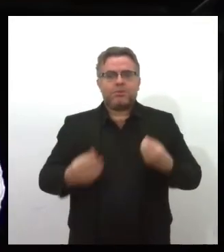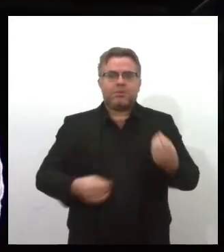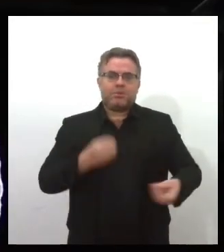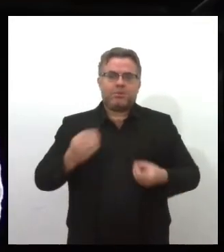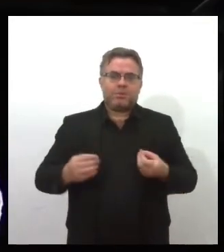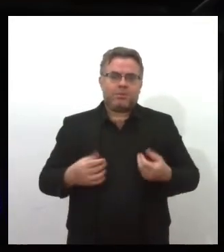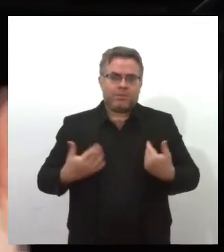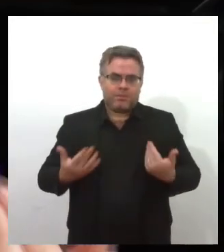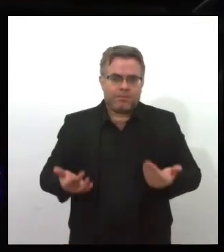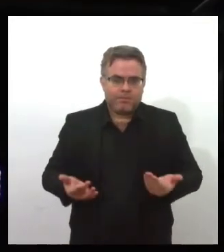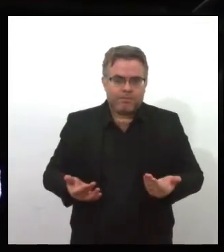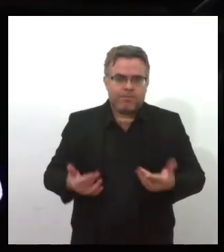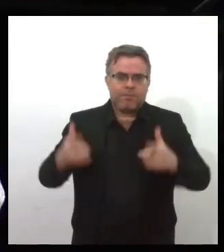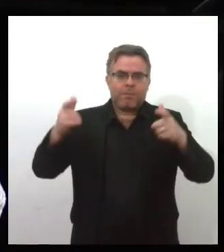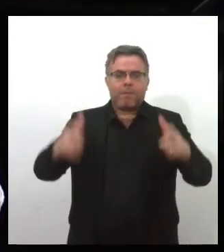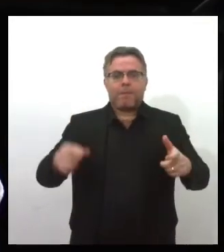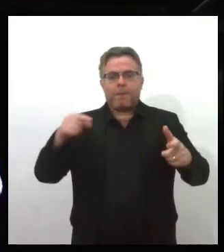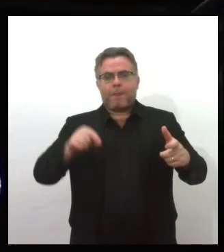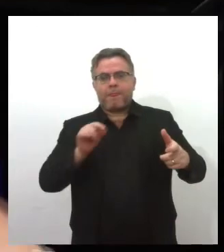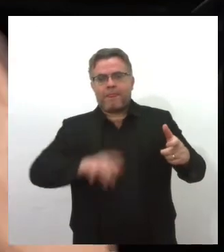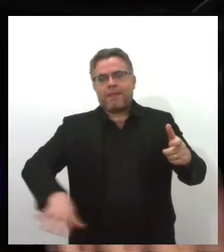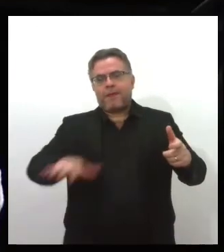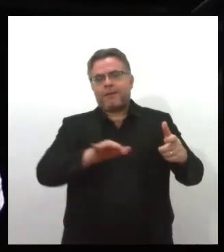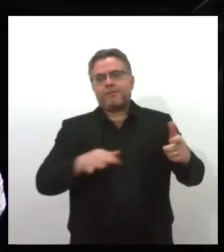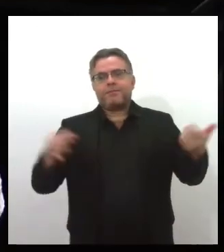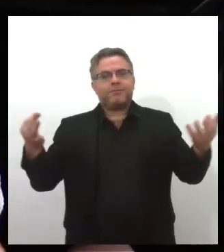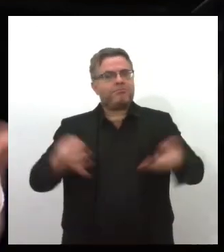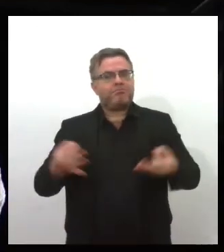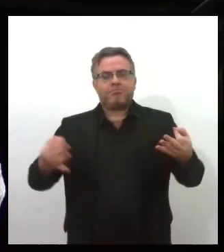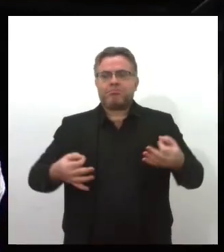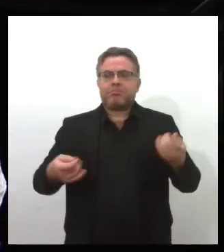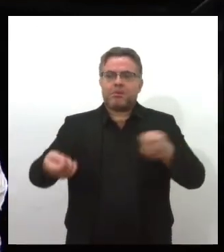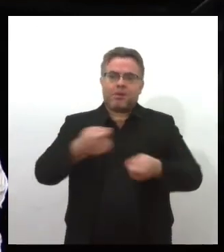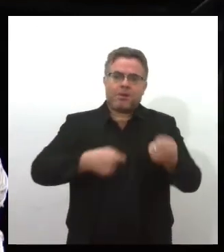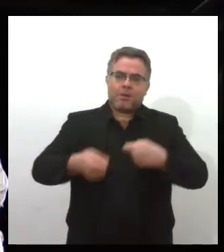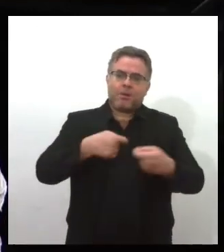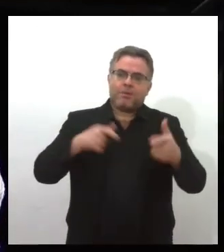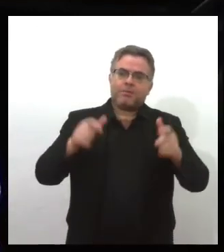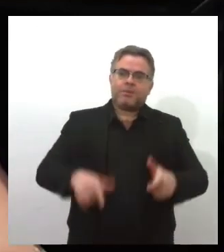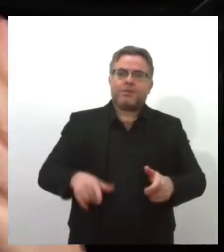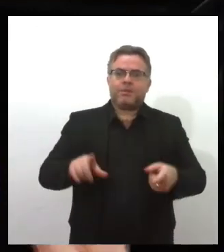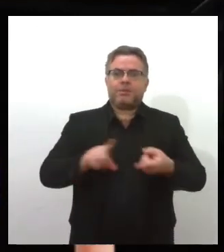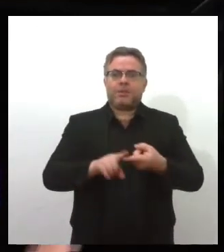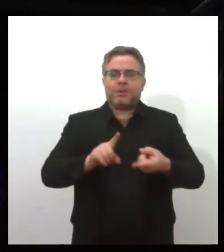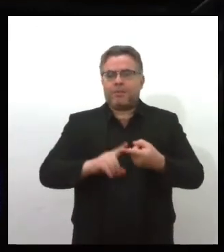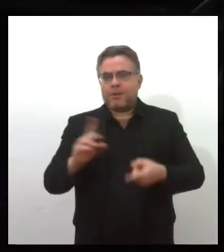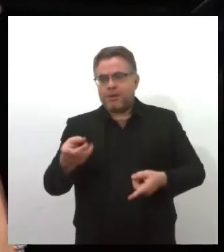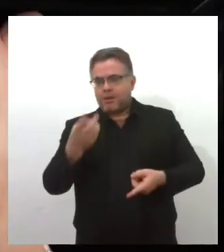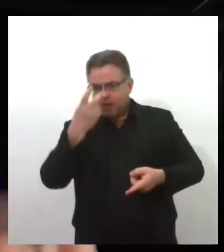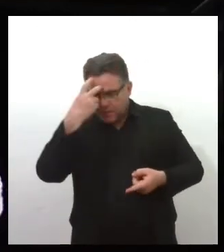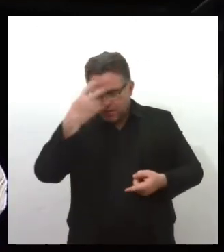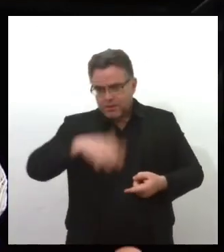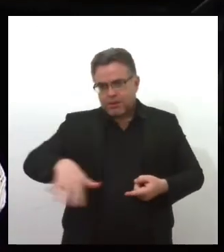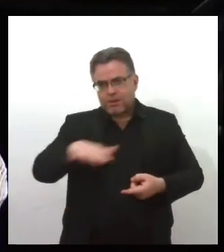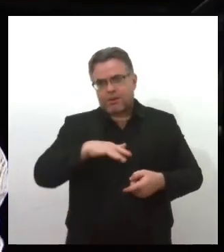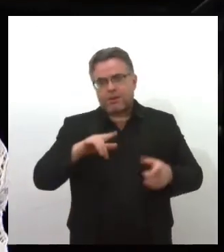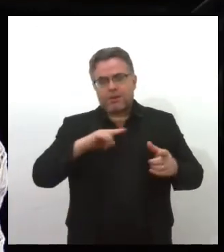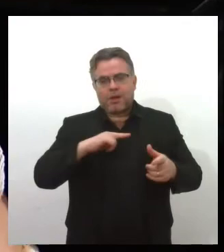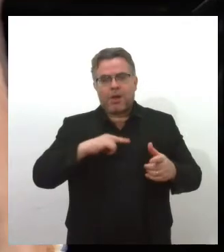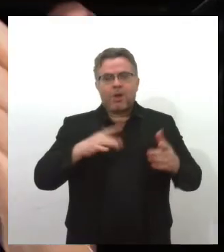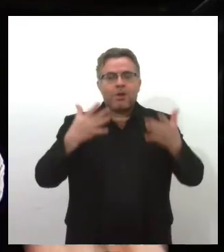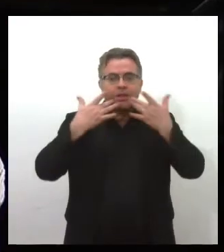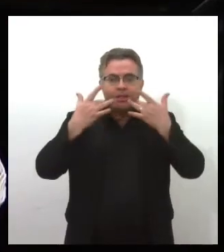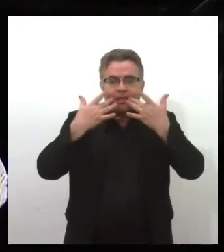aquele local como um centro de comércio, mas também um centro cultural. Ali naquela região havia um teatro,